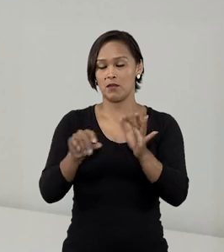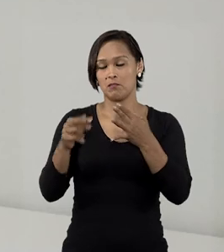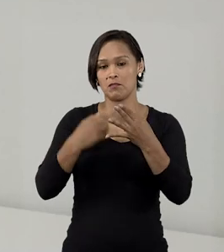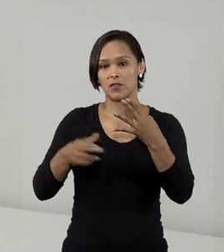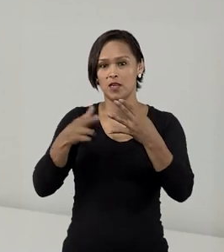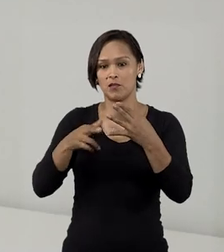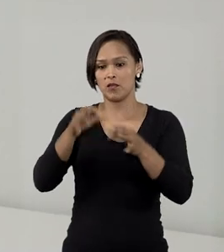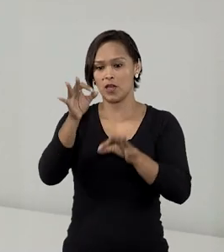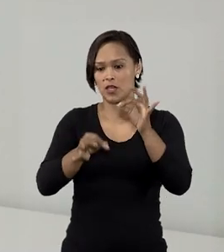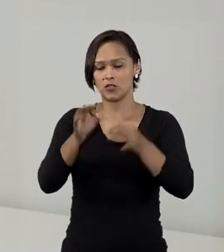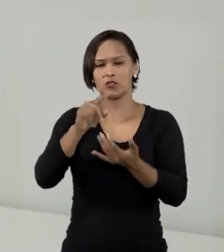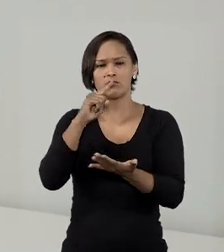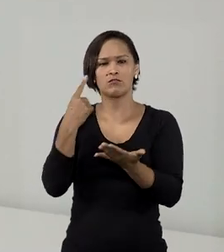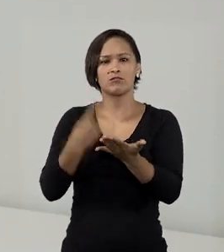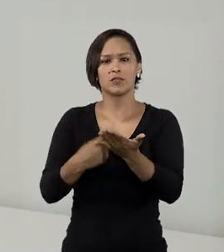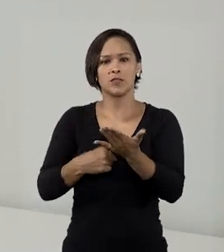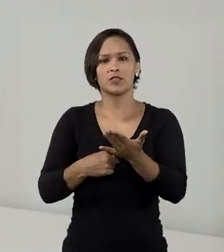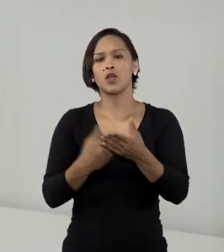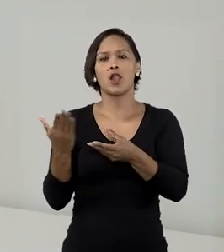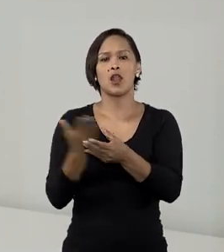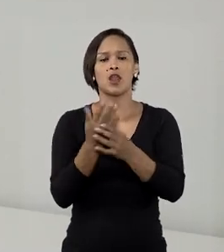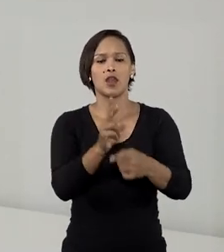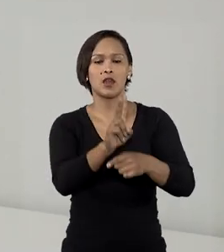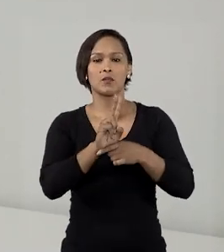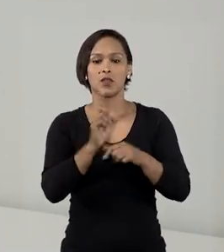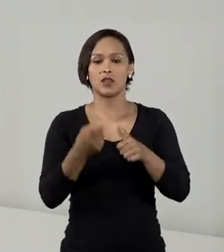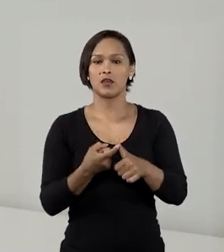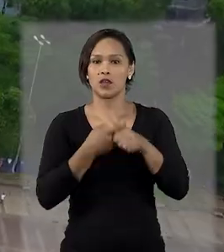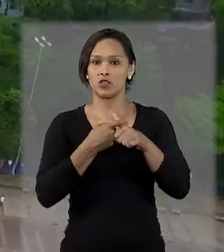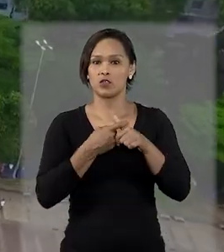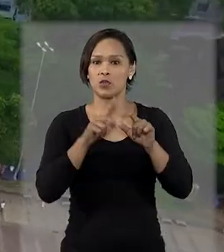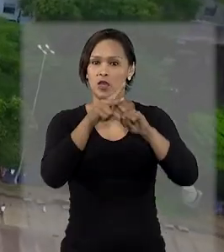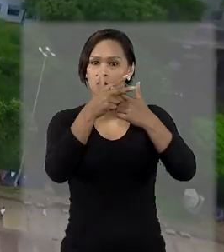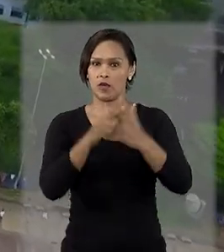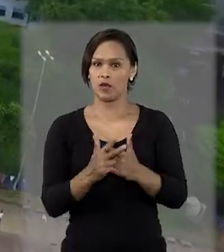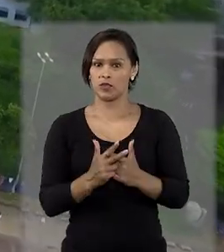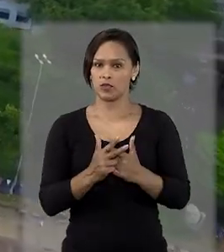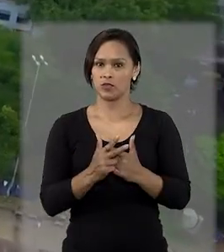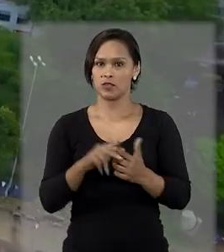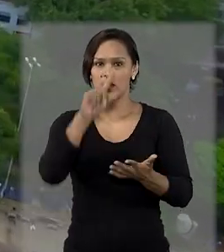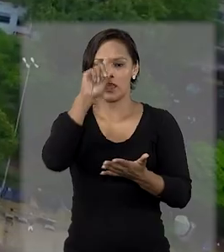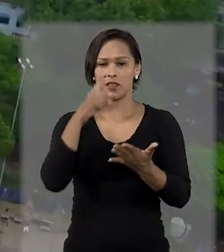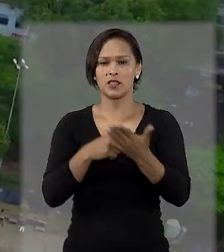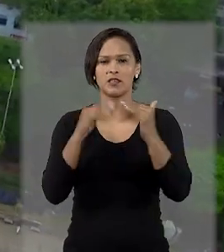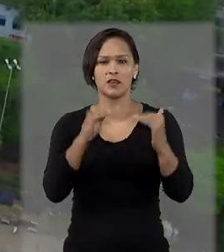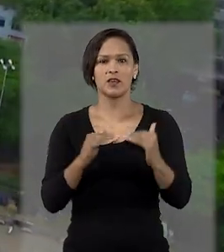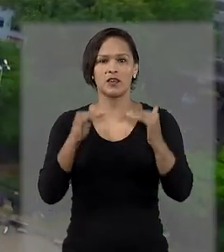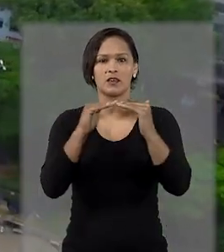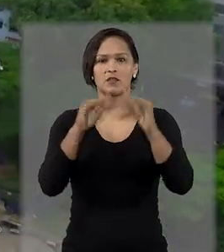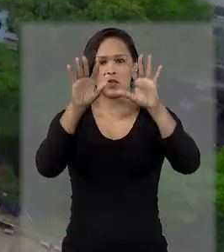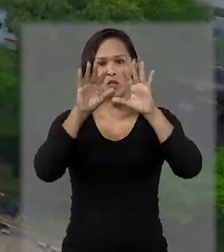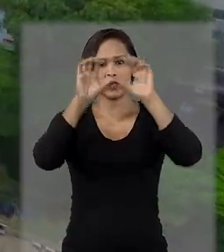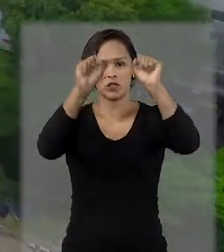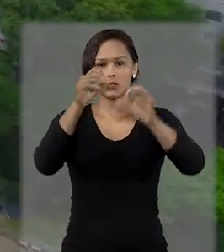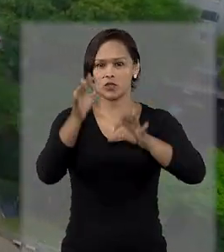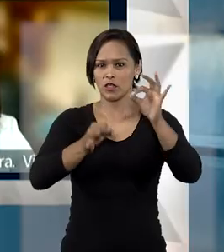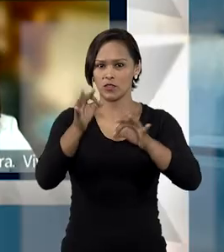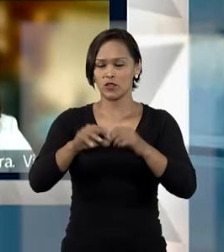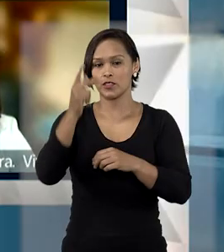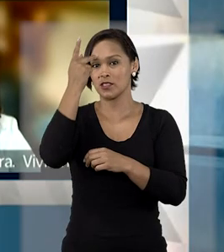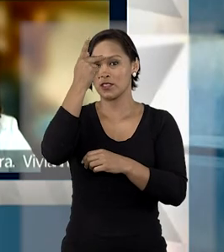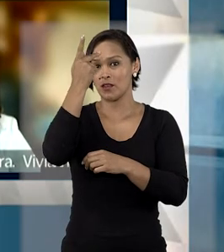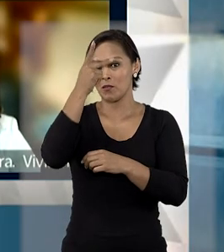a Justiça determinou liminarmente a suspensão do reajuste. A decisão foi mantida pelo Tribunal de Justiça de São Paulo.